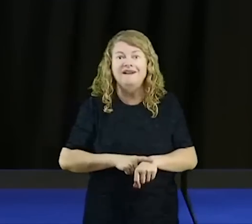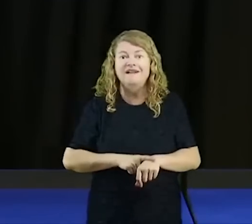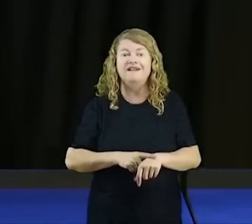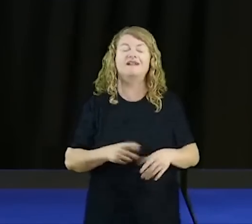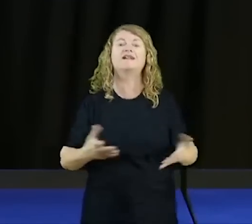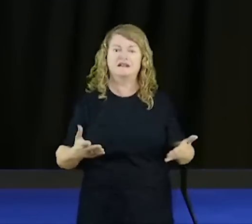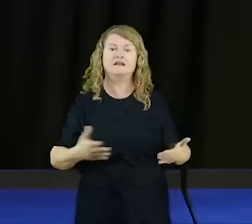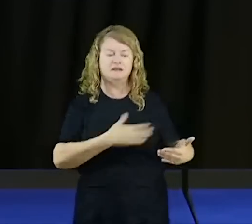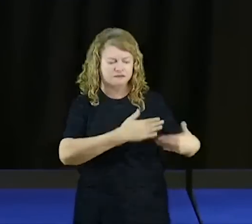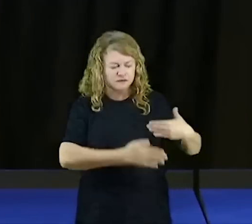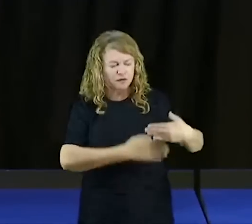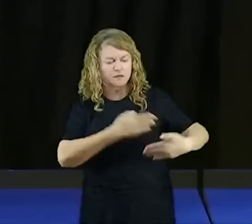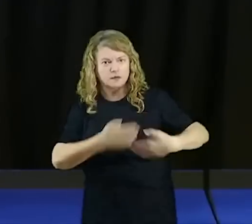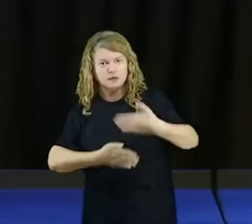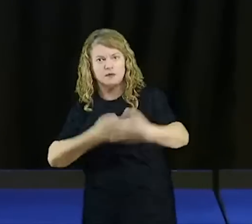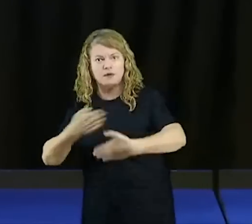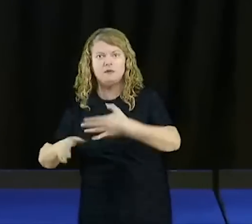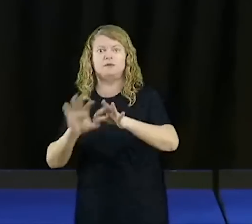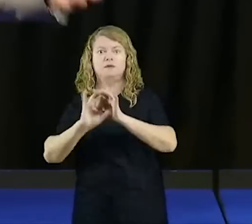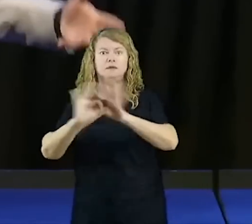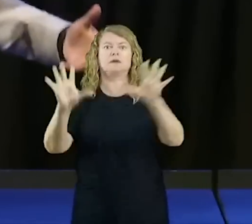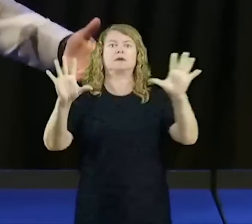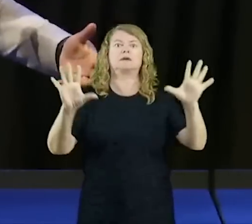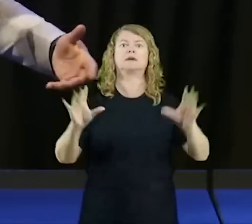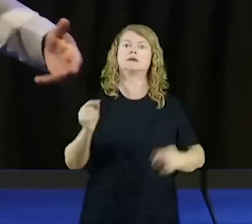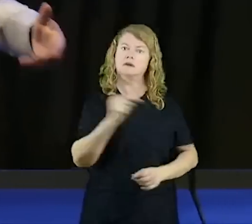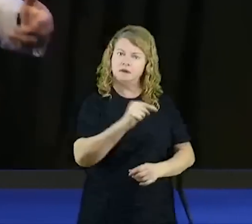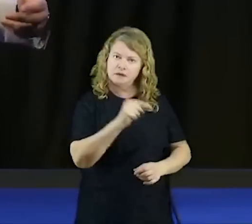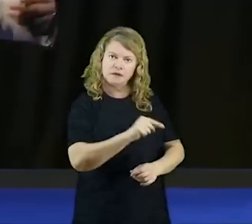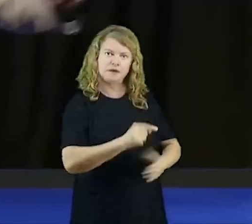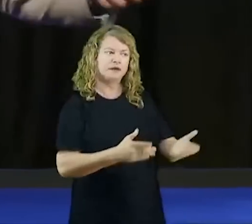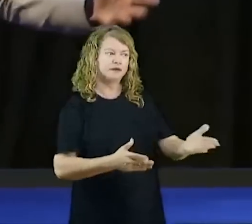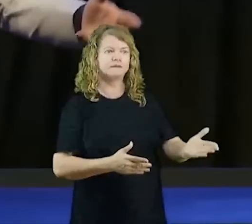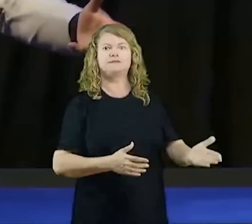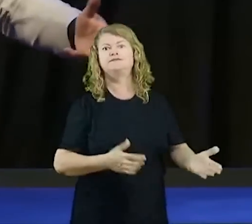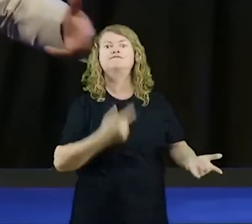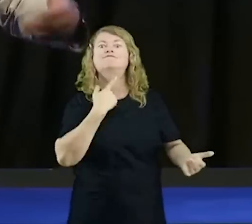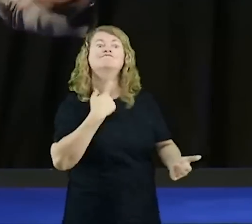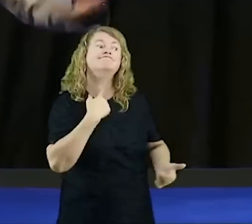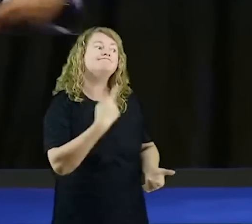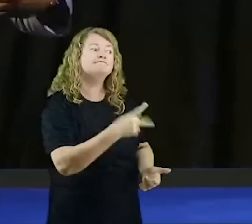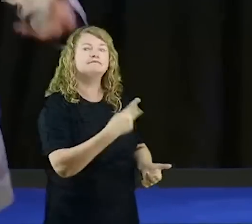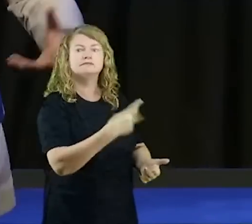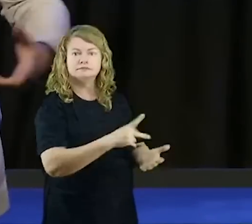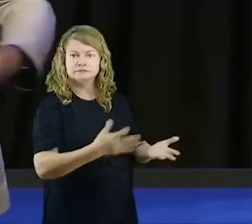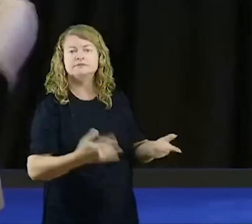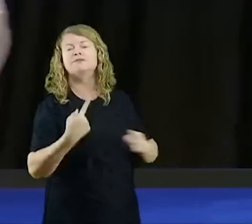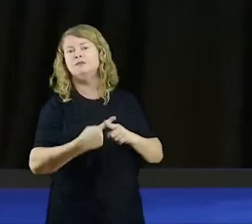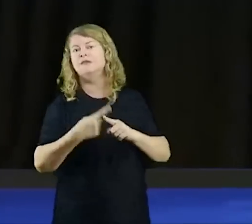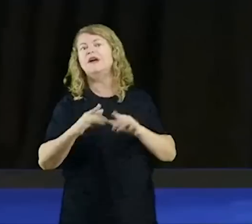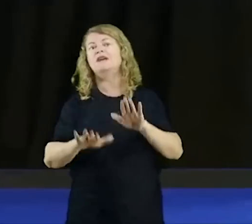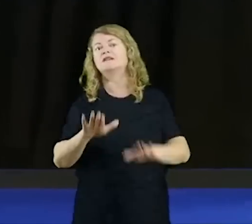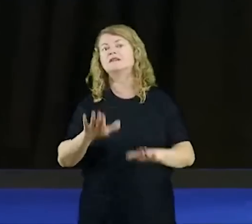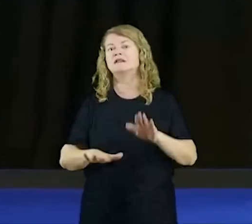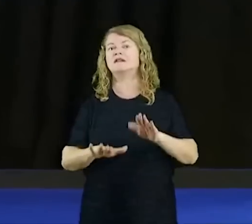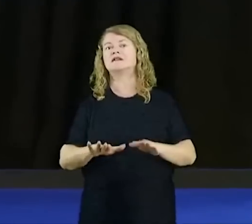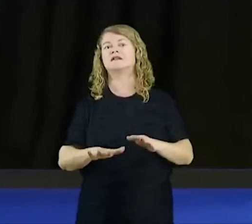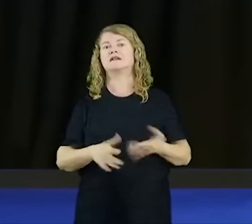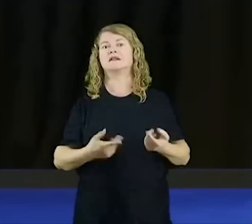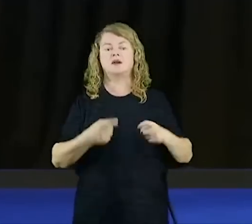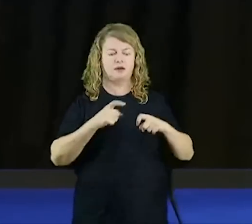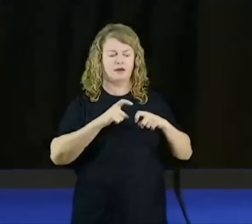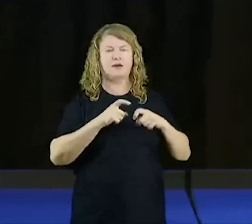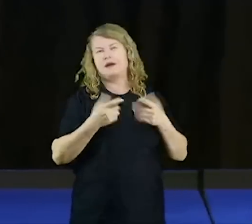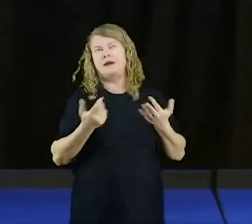de libertação com aquele moço, pelo menos até onde ele quis fazer. Porque remédio, médico receita, você toma se você